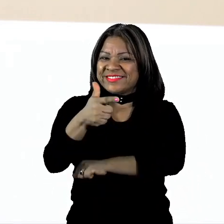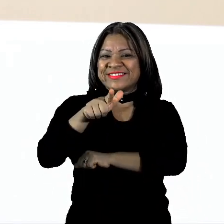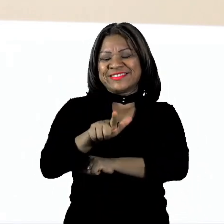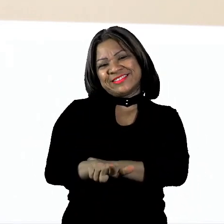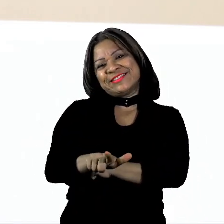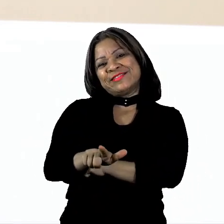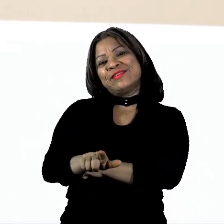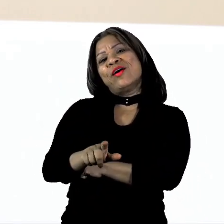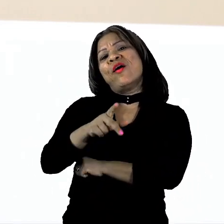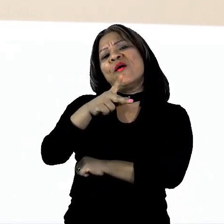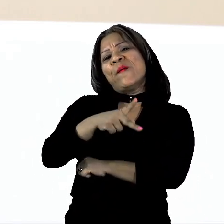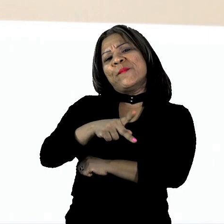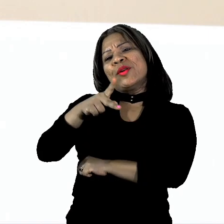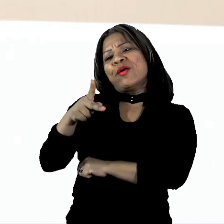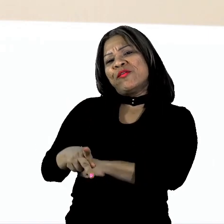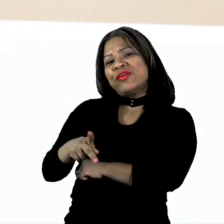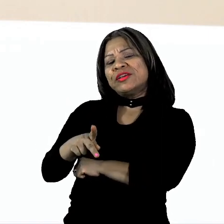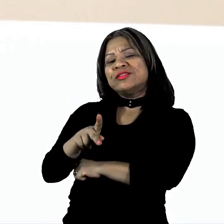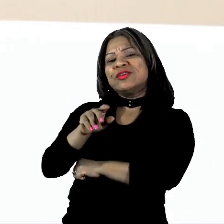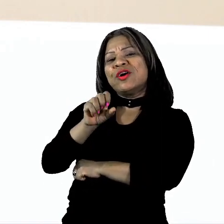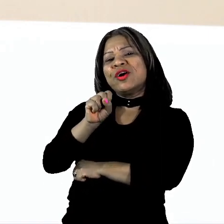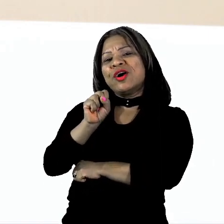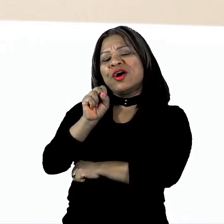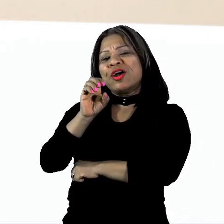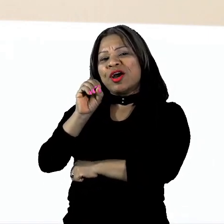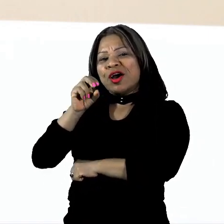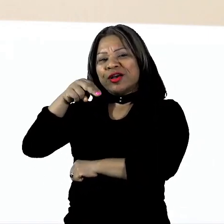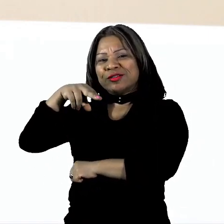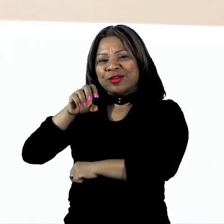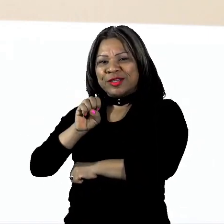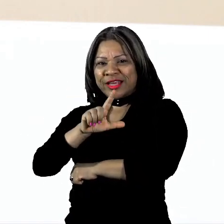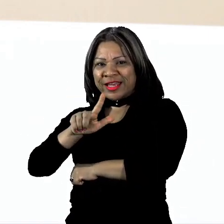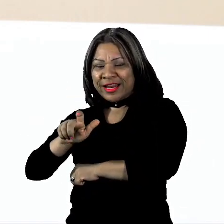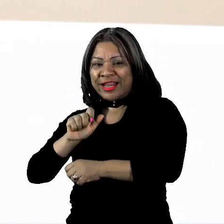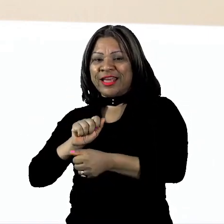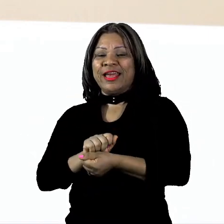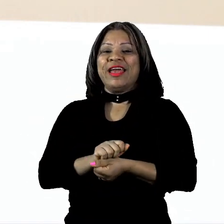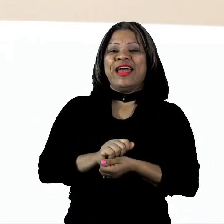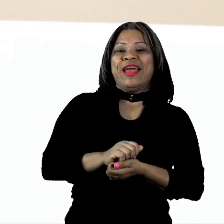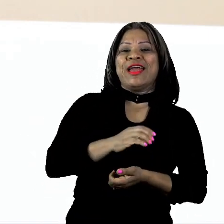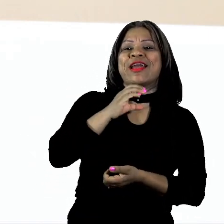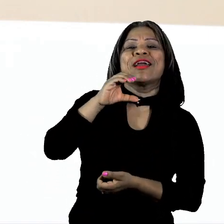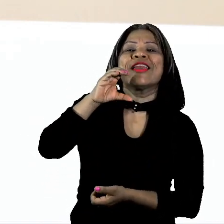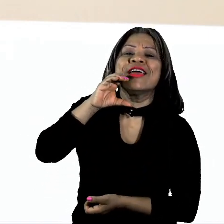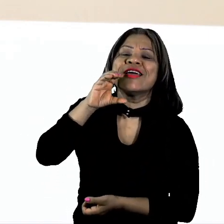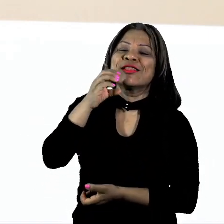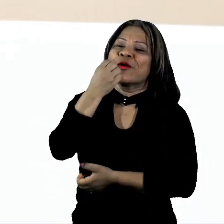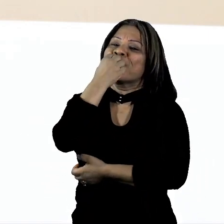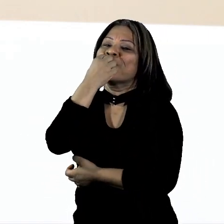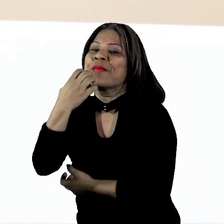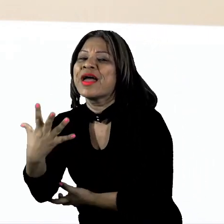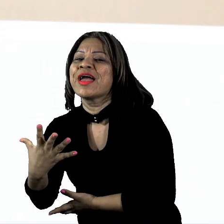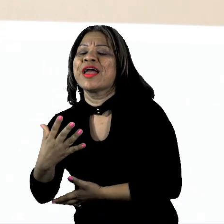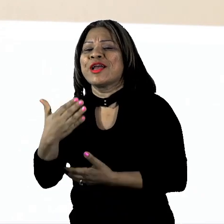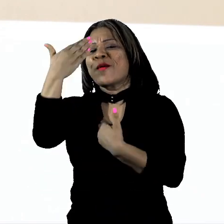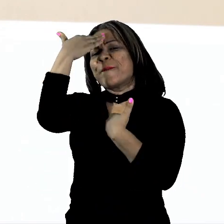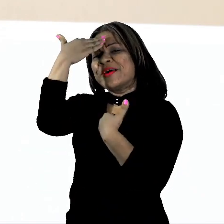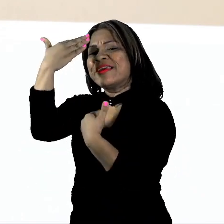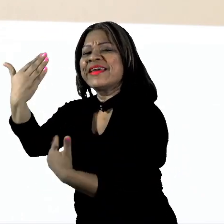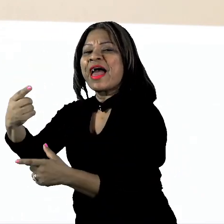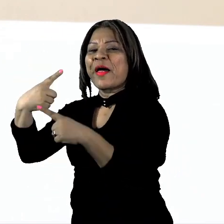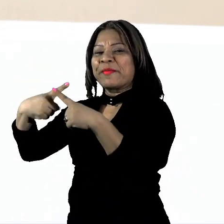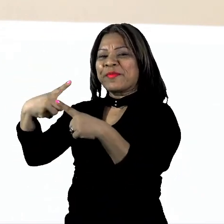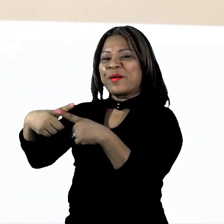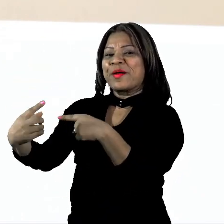Professora Sonieli, beijos! Cristal, beijos! Obrigada por ter nos